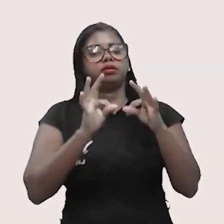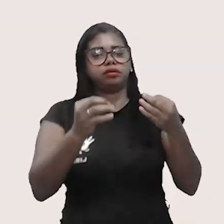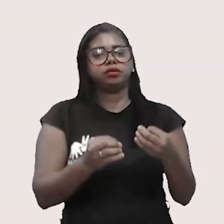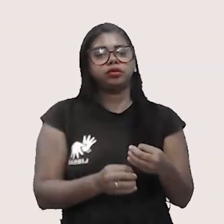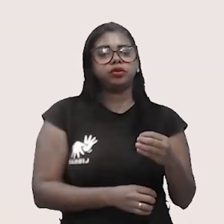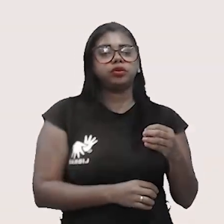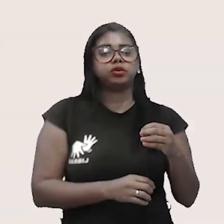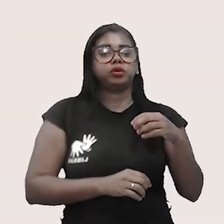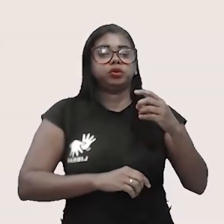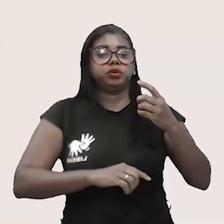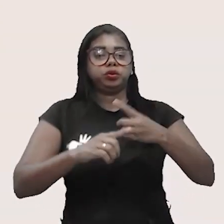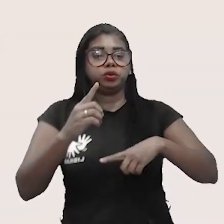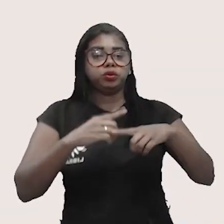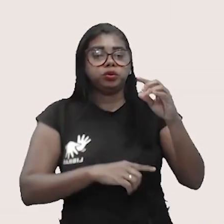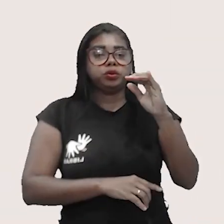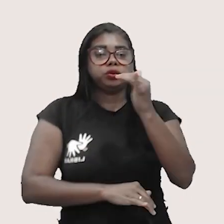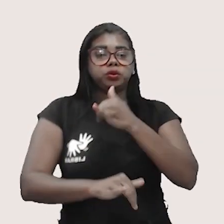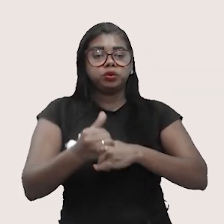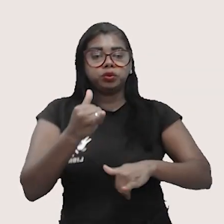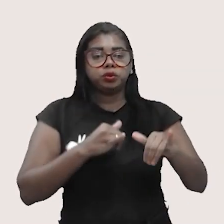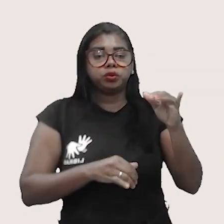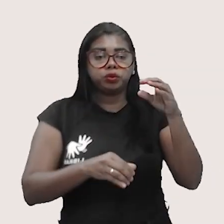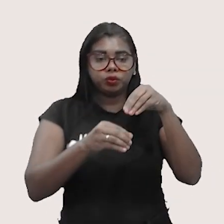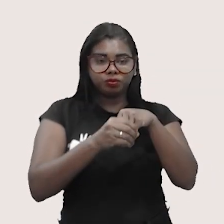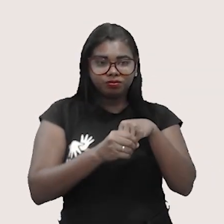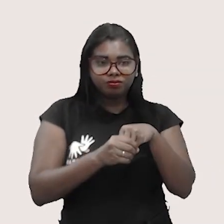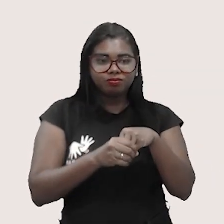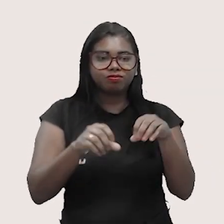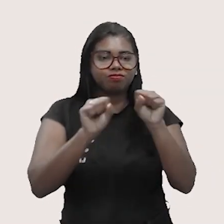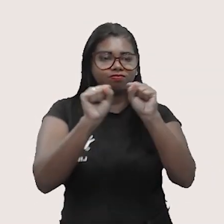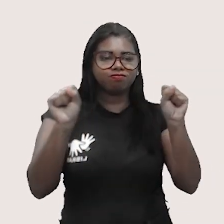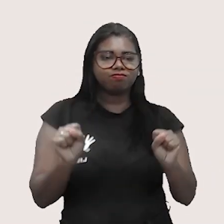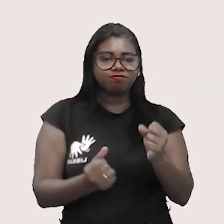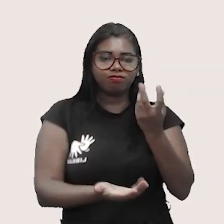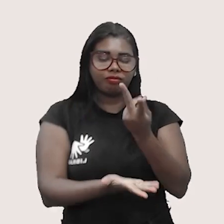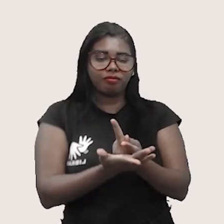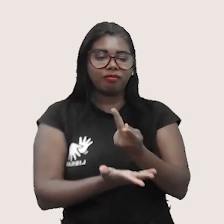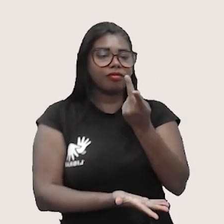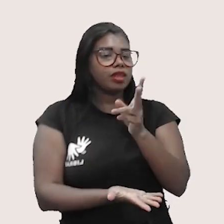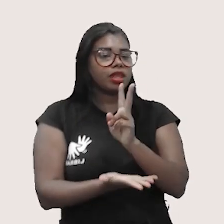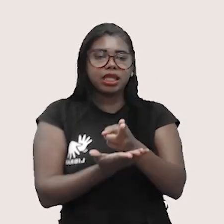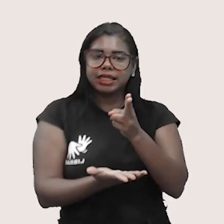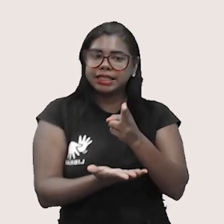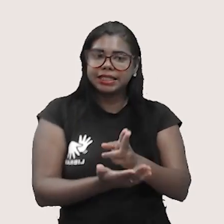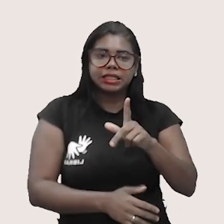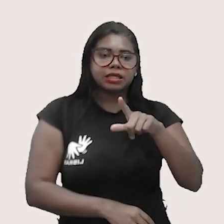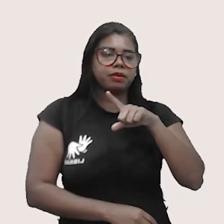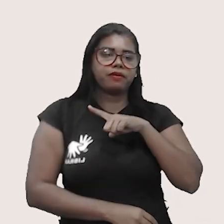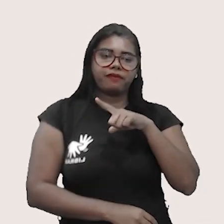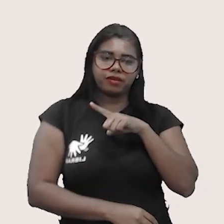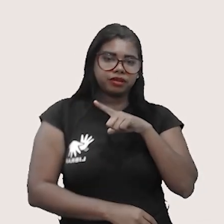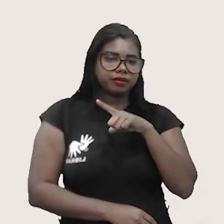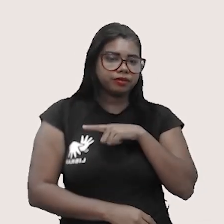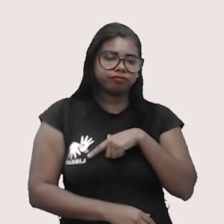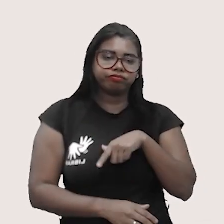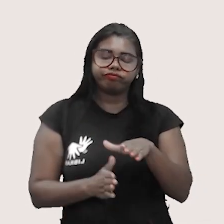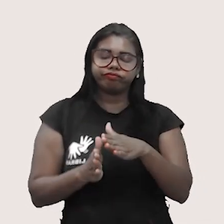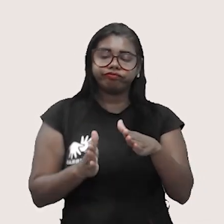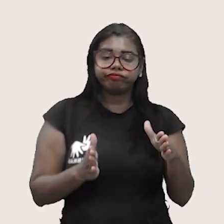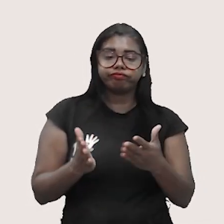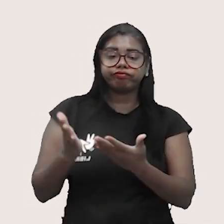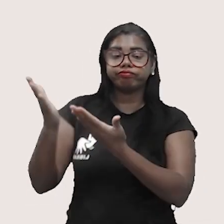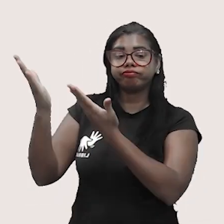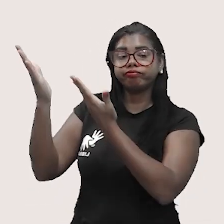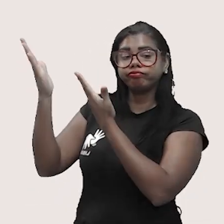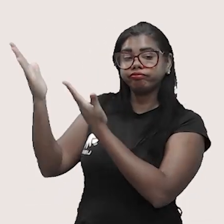para dentro do próprio sistema. O que vai acontecer é que sempre vai existir dissipações. Então, a